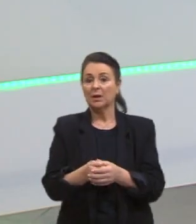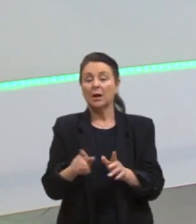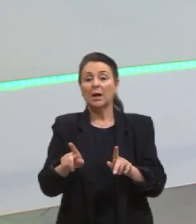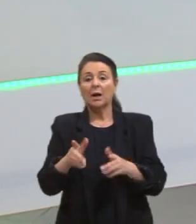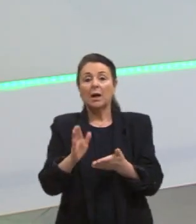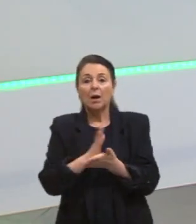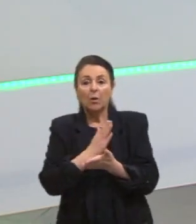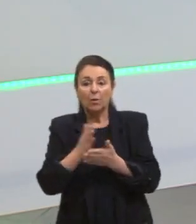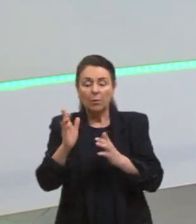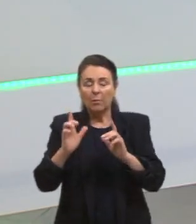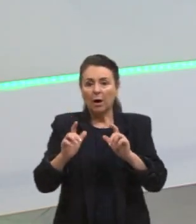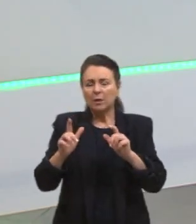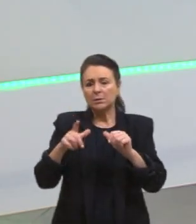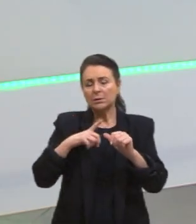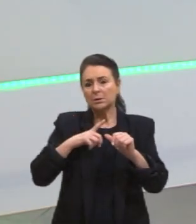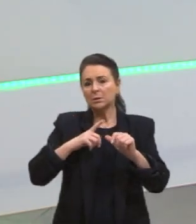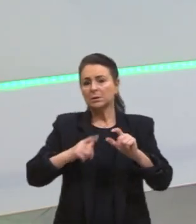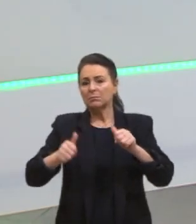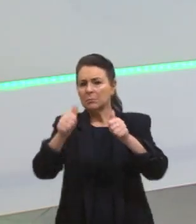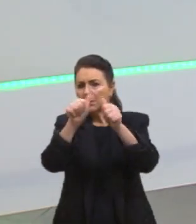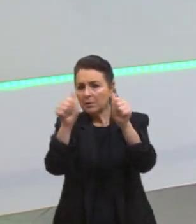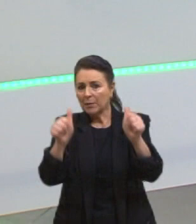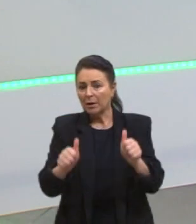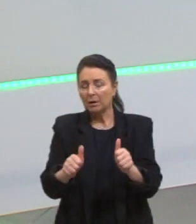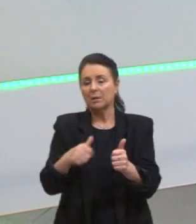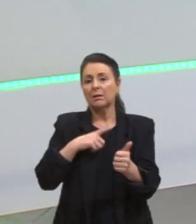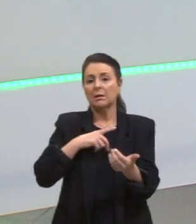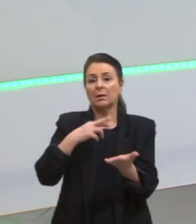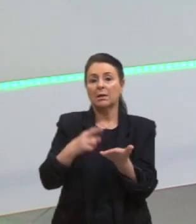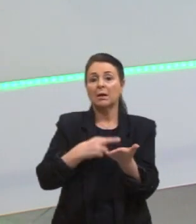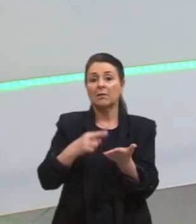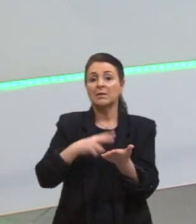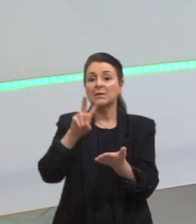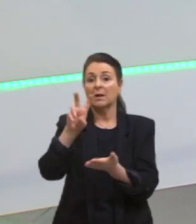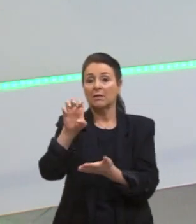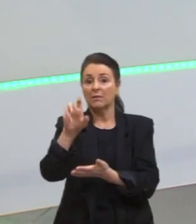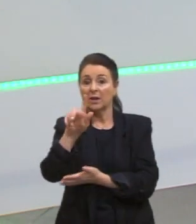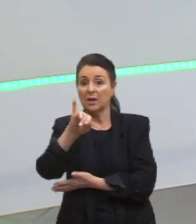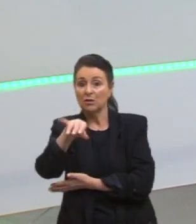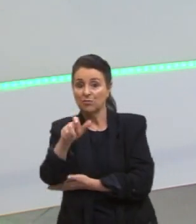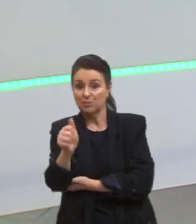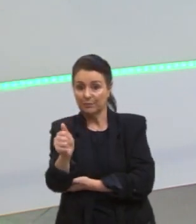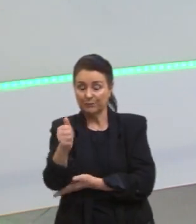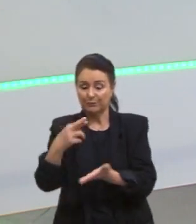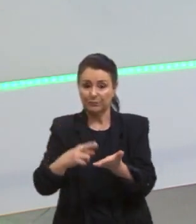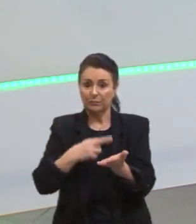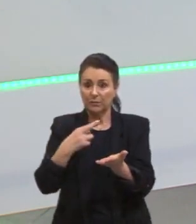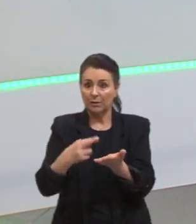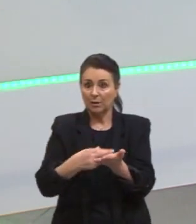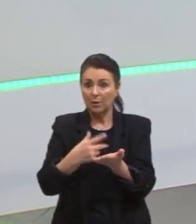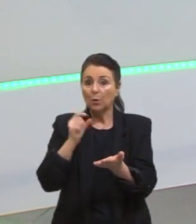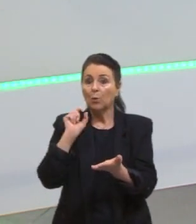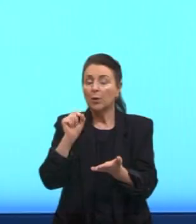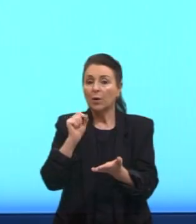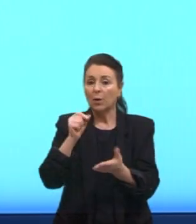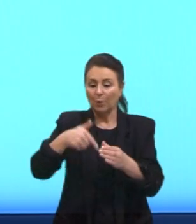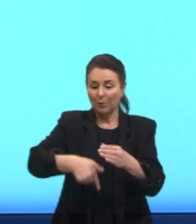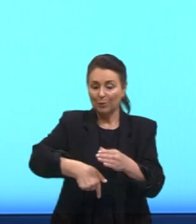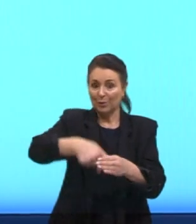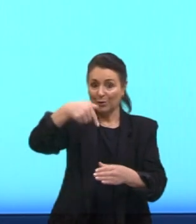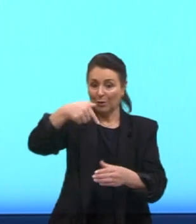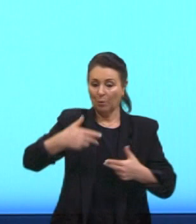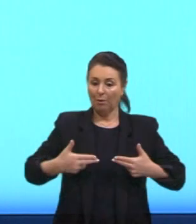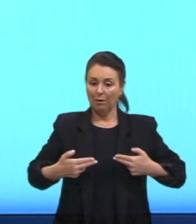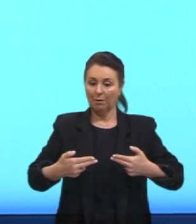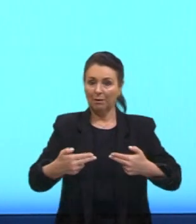Algumas imagens, uma da Veja, né, da revista Veja, sobre essa época, né, uma arma decisiva na guerra, o petróleo, né, mostra ali